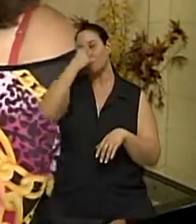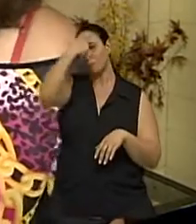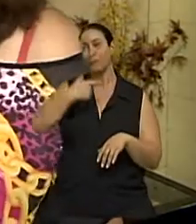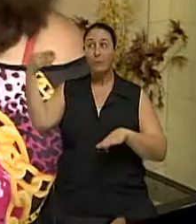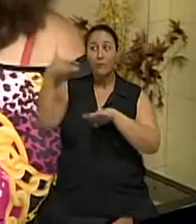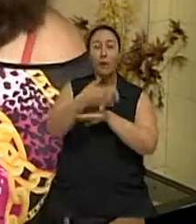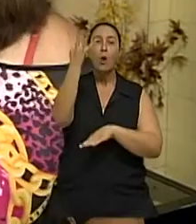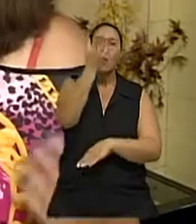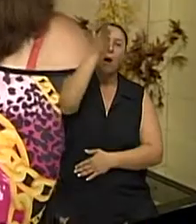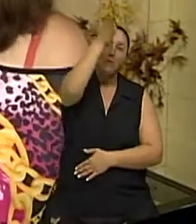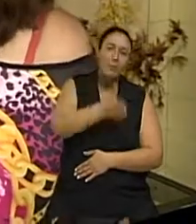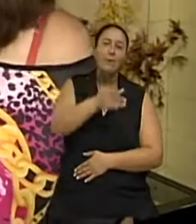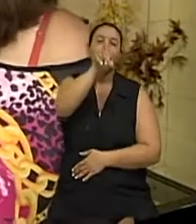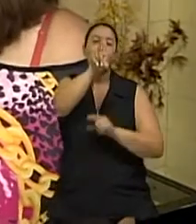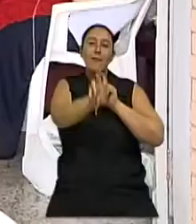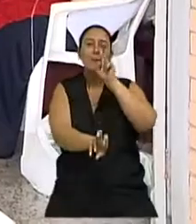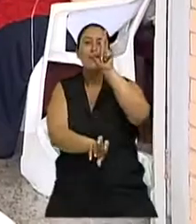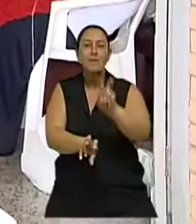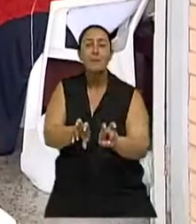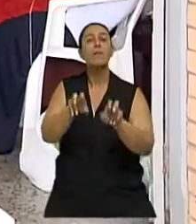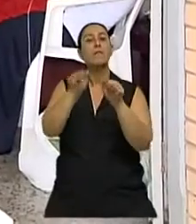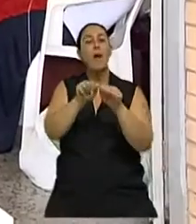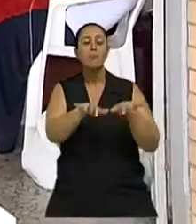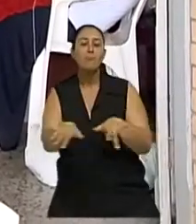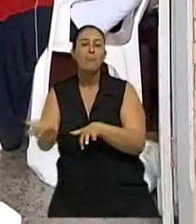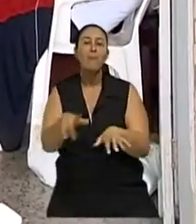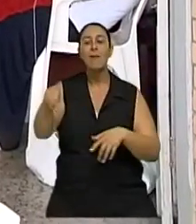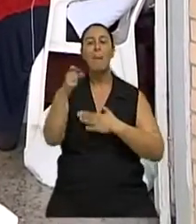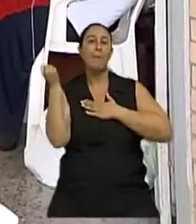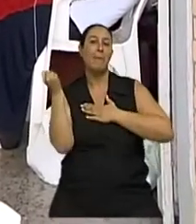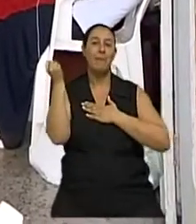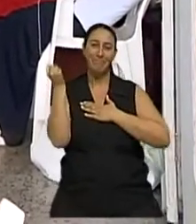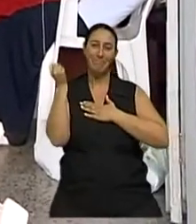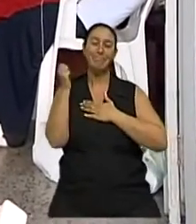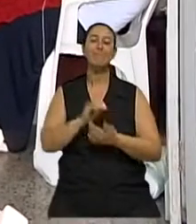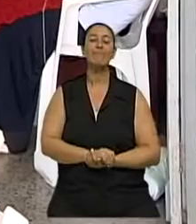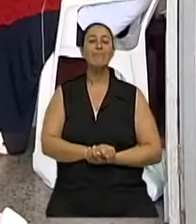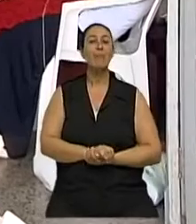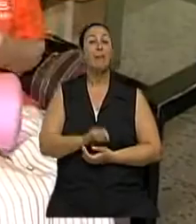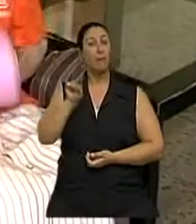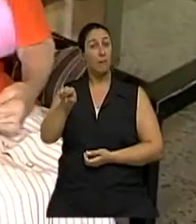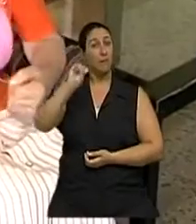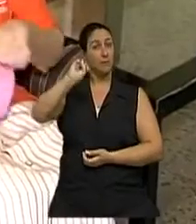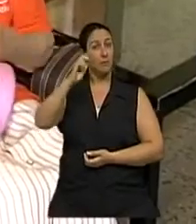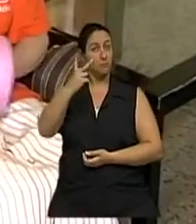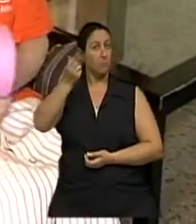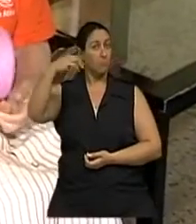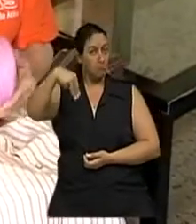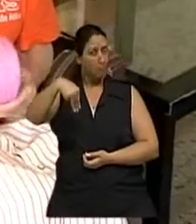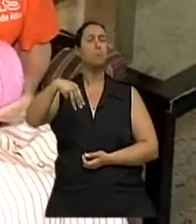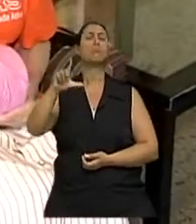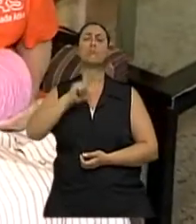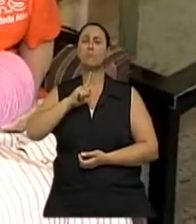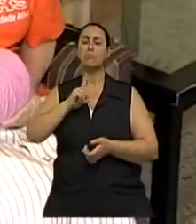sim, uma não, que faz, organiza um baile. Além disso, a SPAM oferece aos idosos assistência médica,